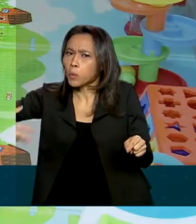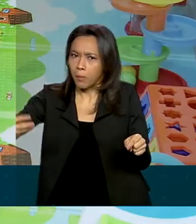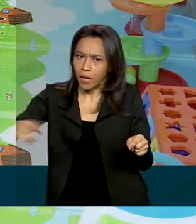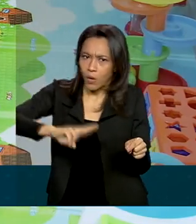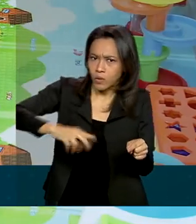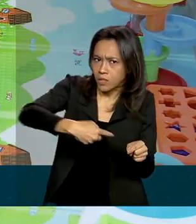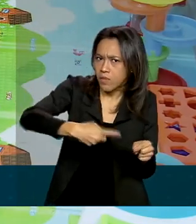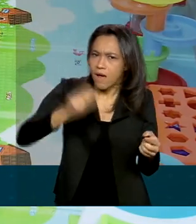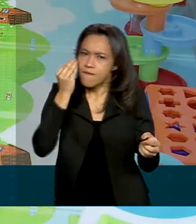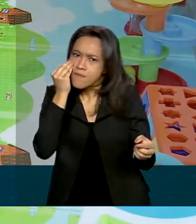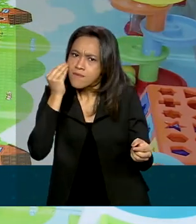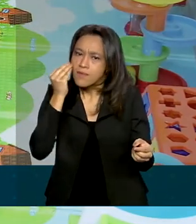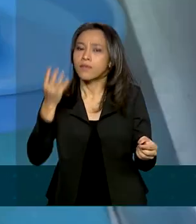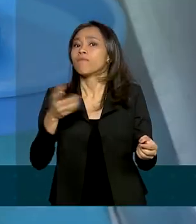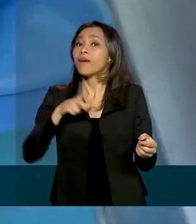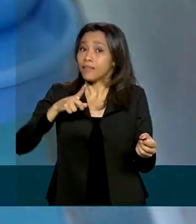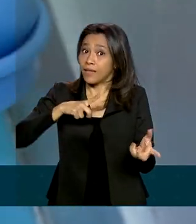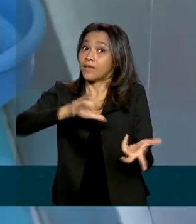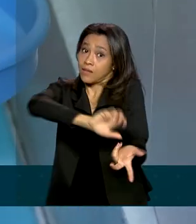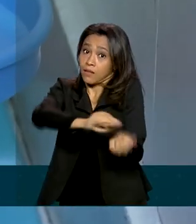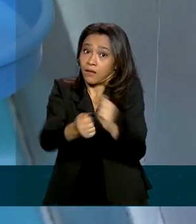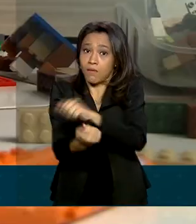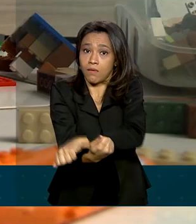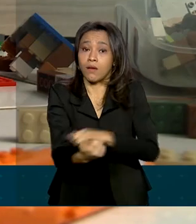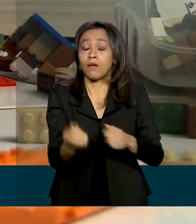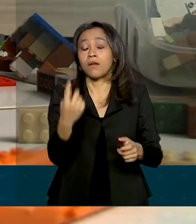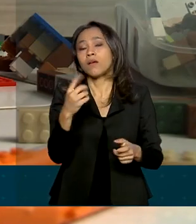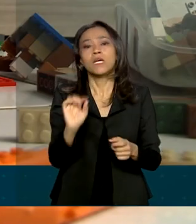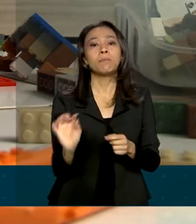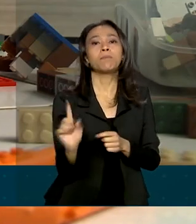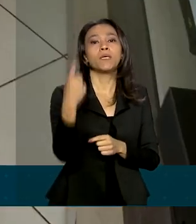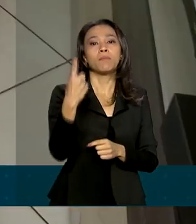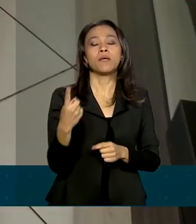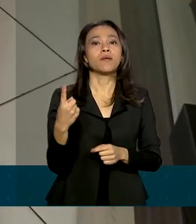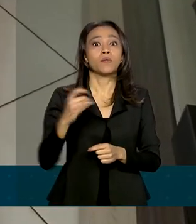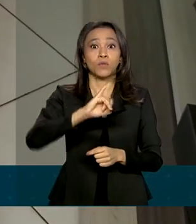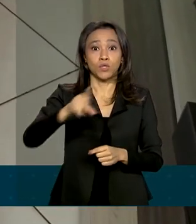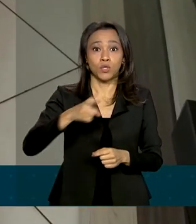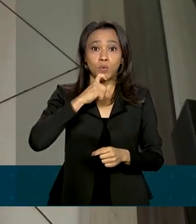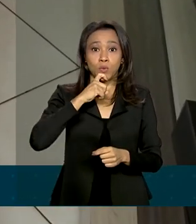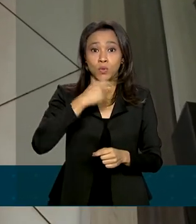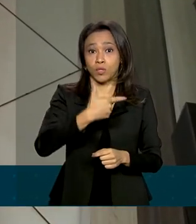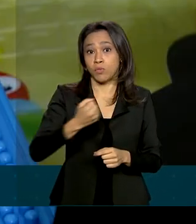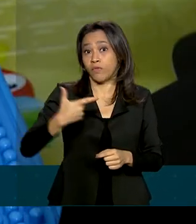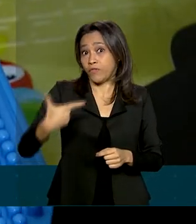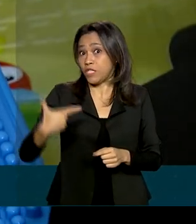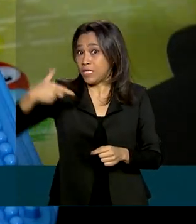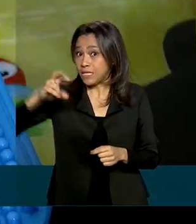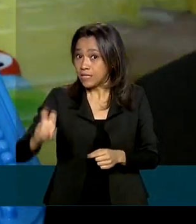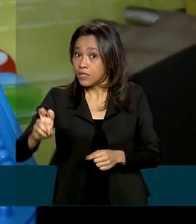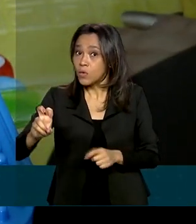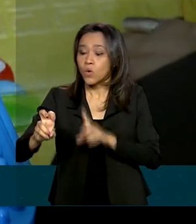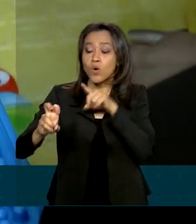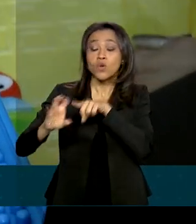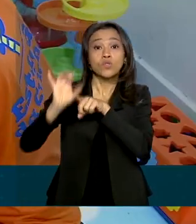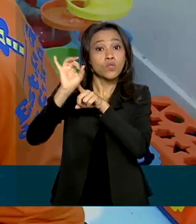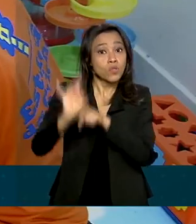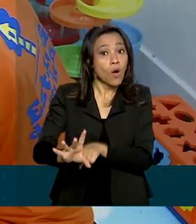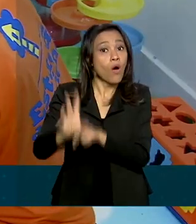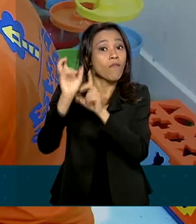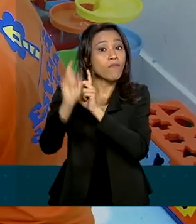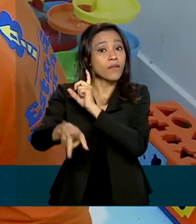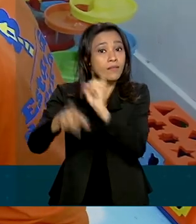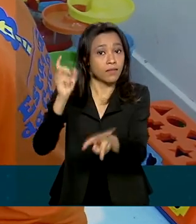tempo para se adequar. E a partir de 1º de julho de 2025, somente poderão ser